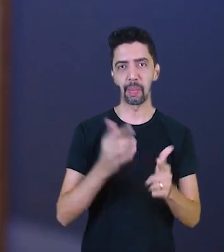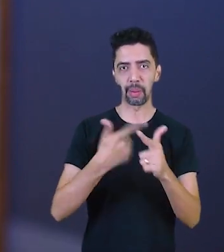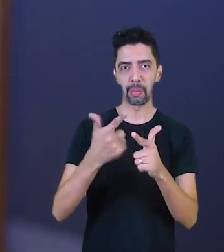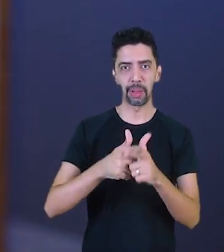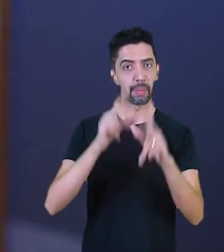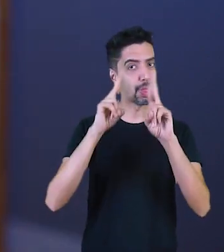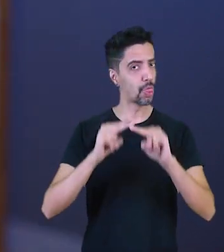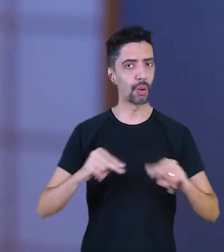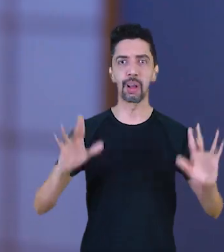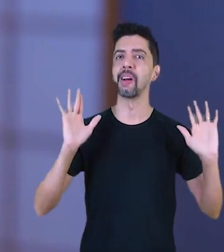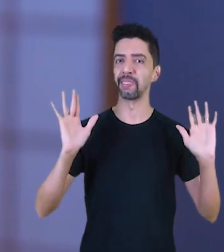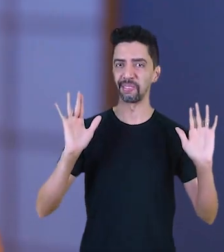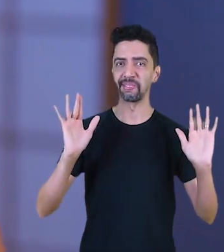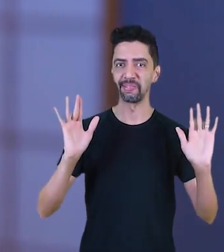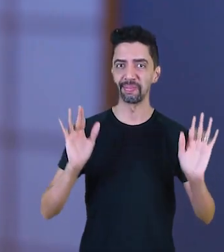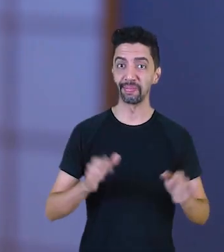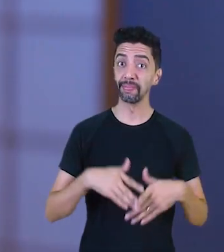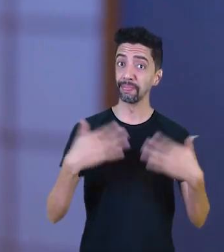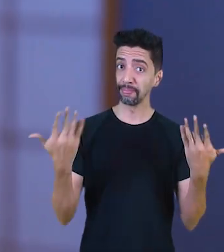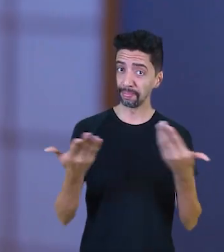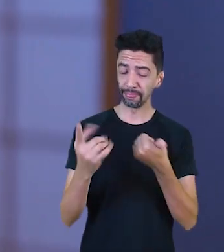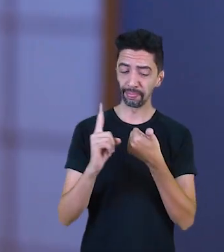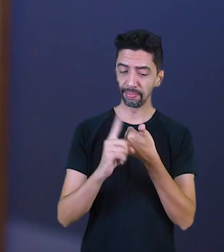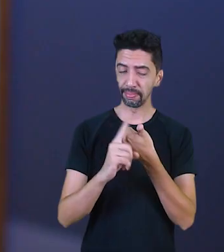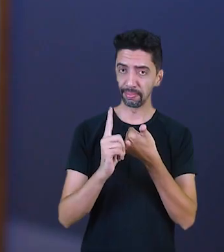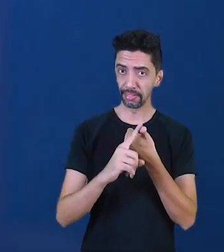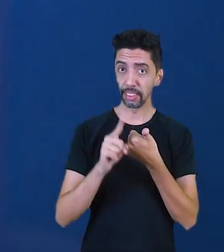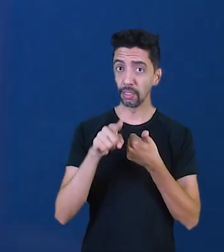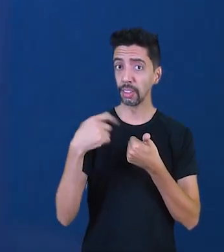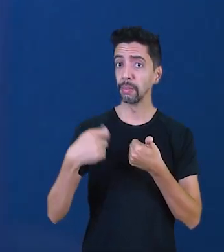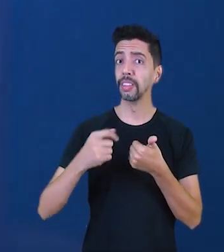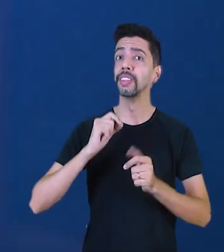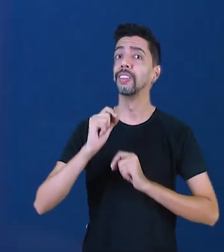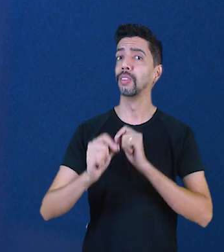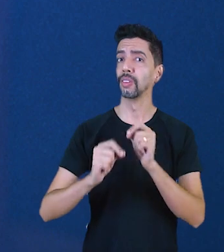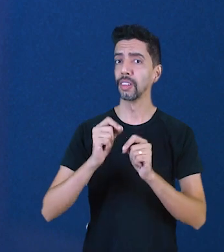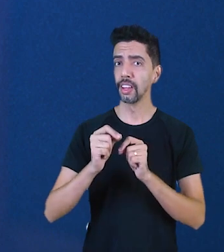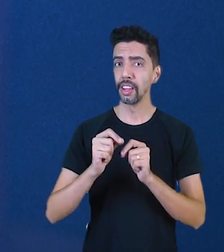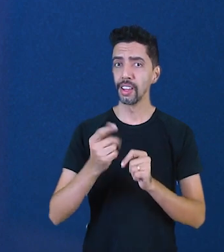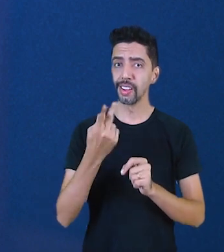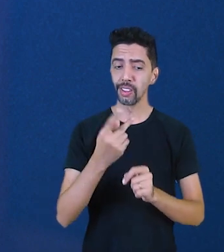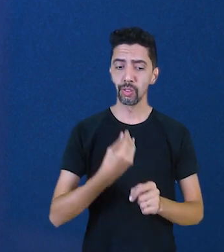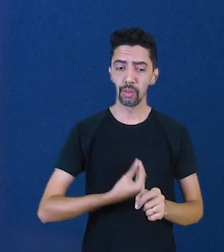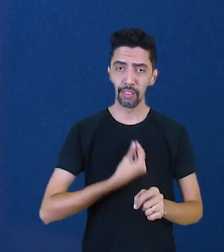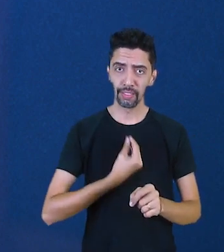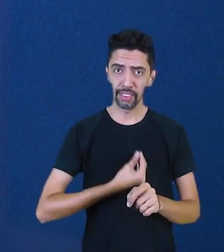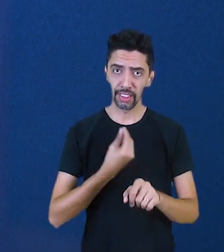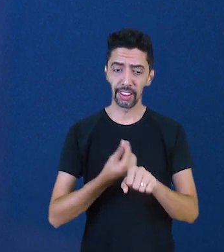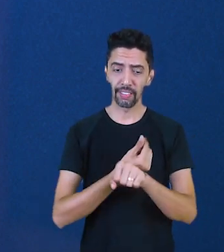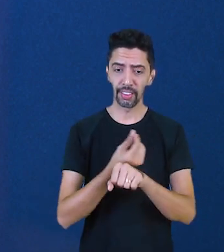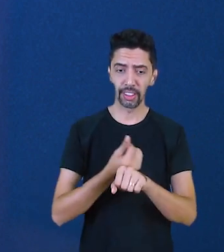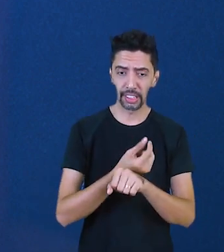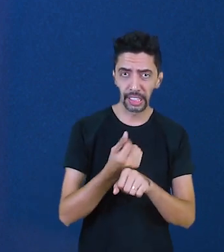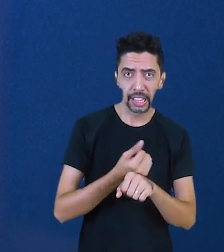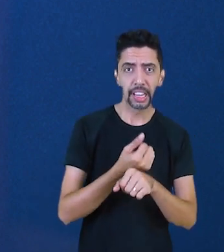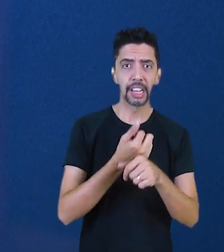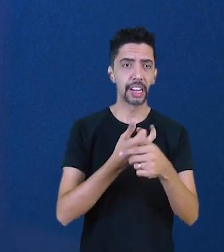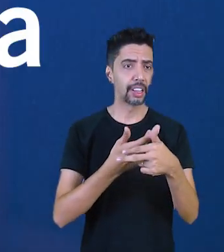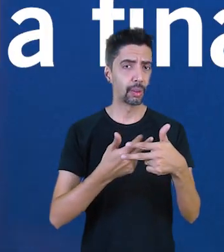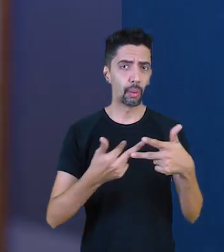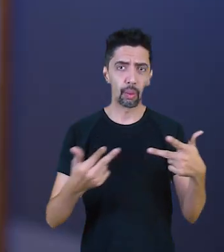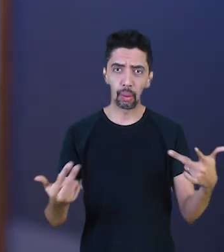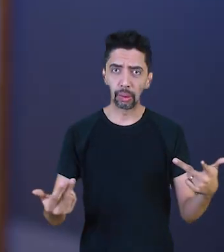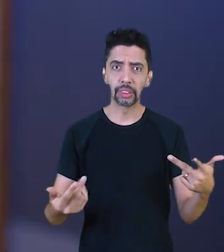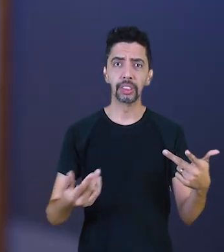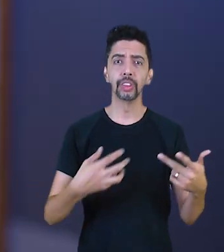Vamos ao primeiro? É preciso, antes de qualquer atitude, levantar a sua vida financeira, a sua